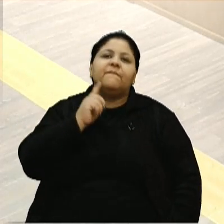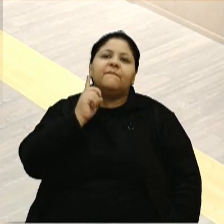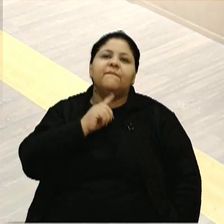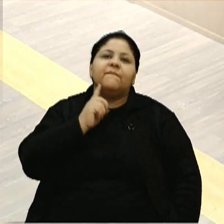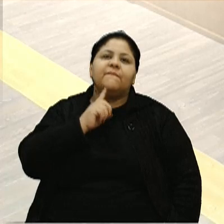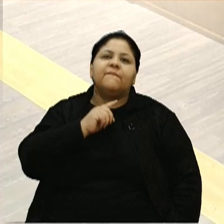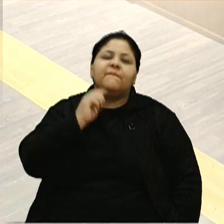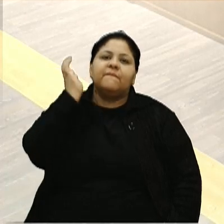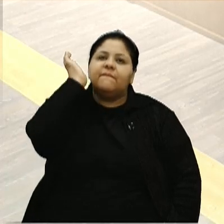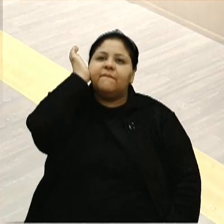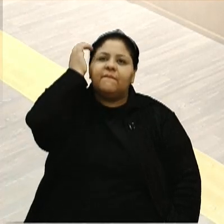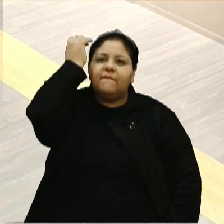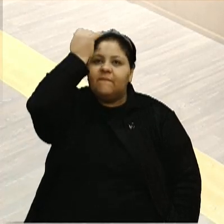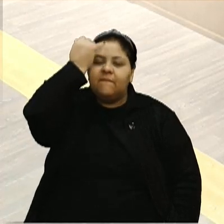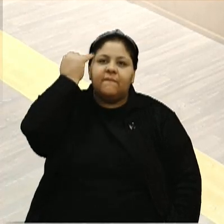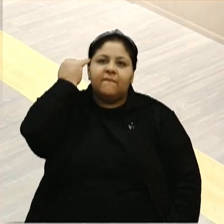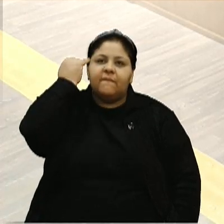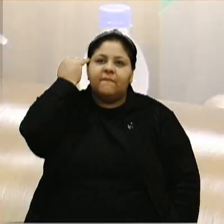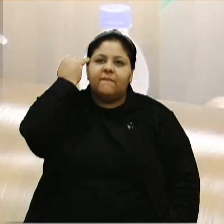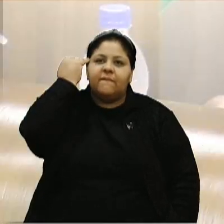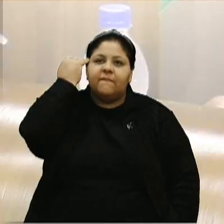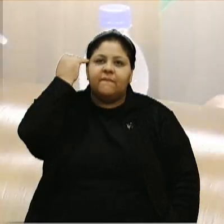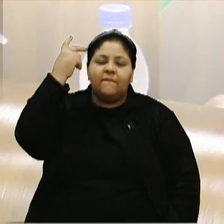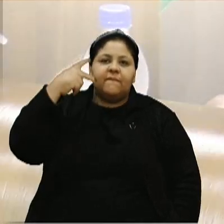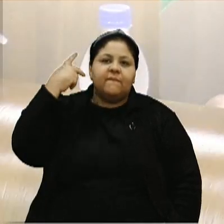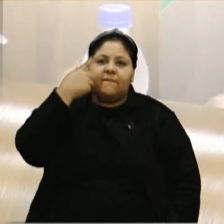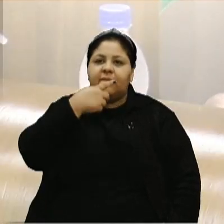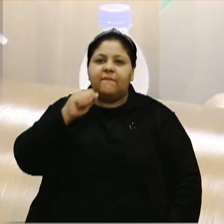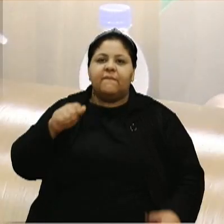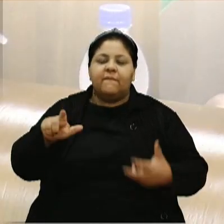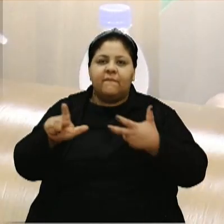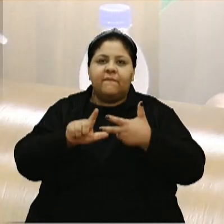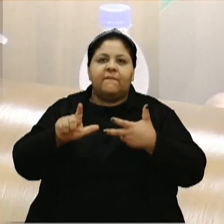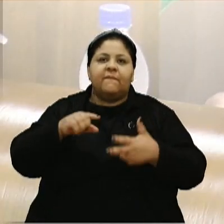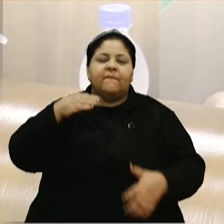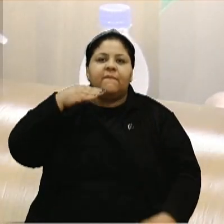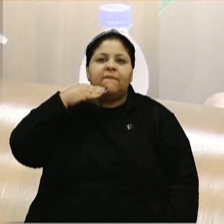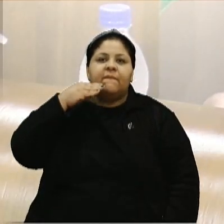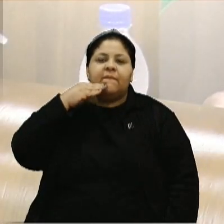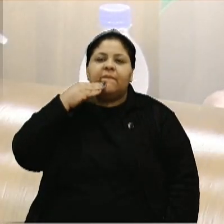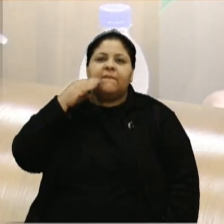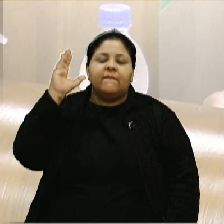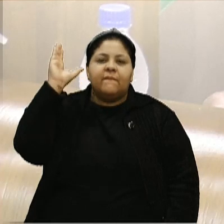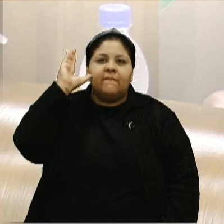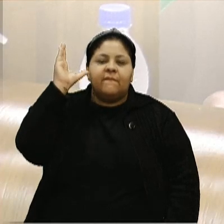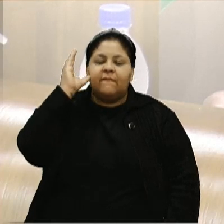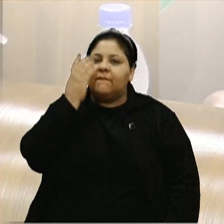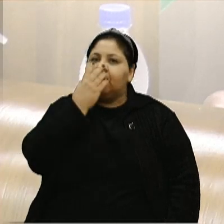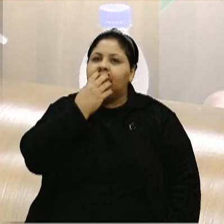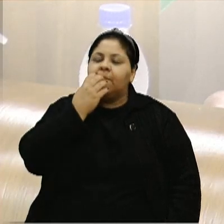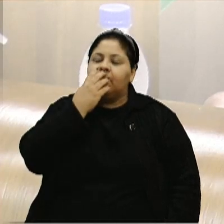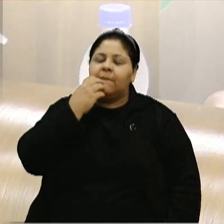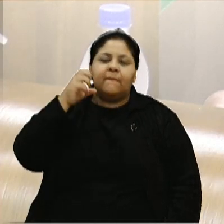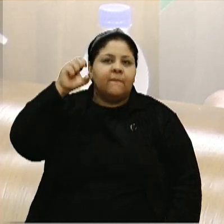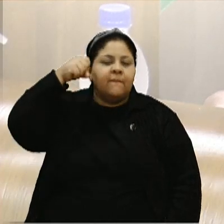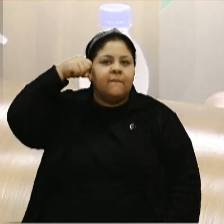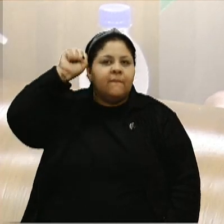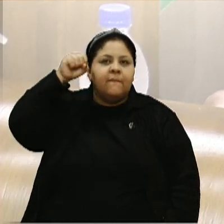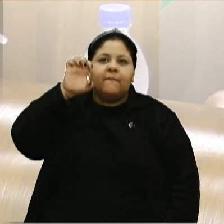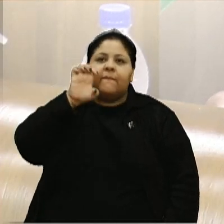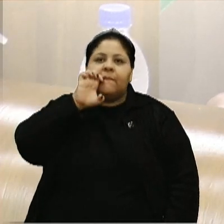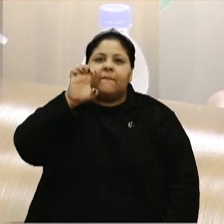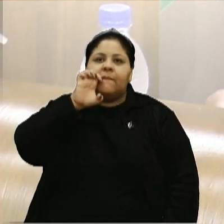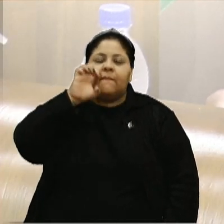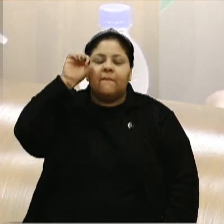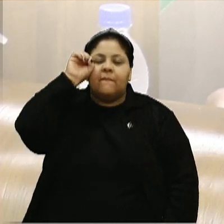João Grememeyer e Zé D'Ambrosio. Vereadores da 18ª legislatura, Bortola, Cadori, Camiles, Clóvis, Xuxa, Estela Ballardin,